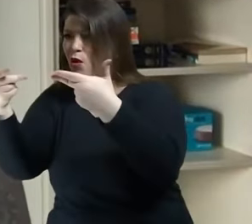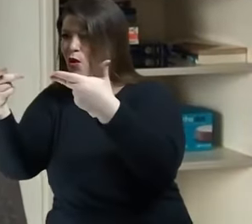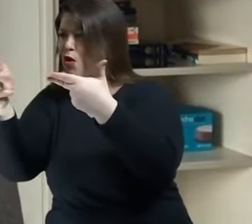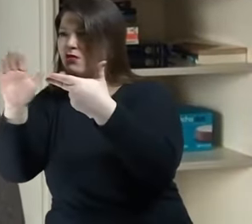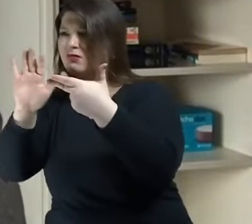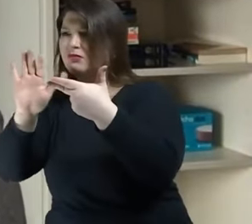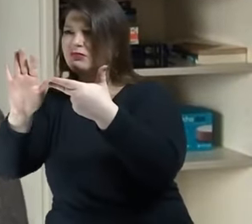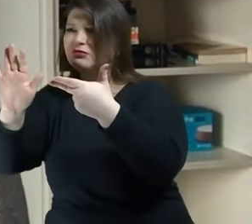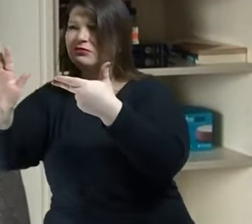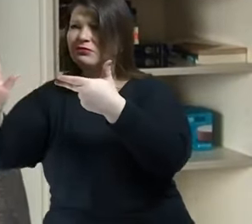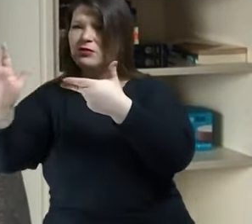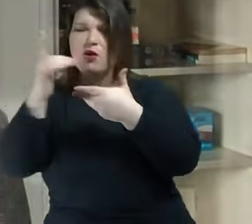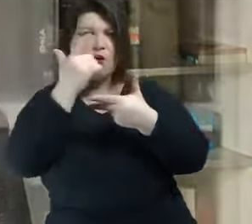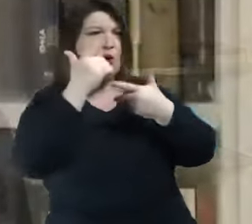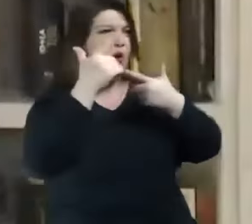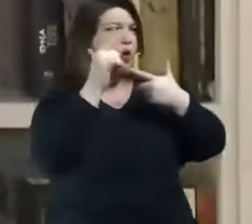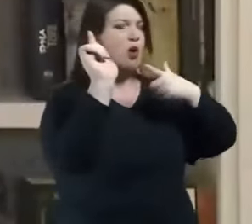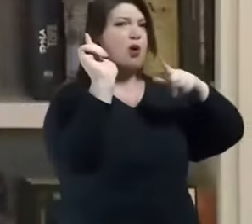novos objetos.